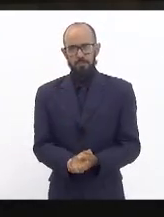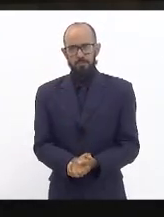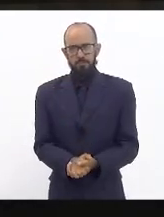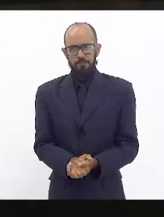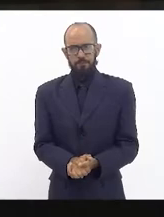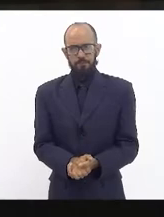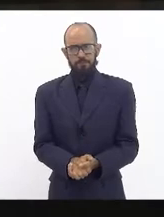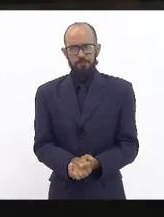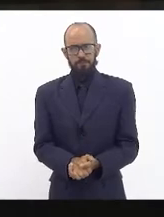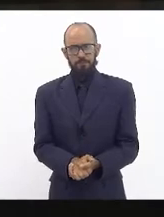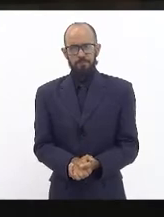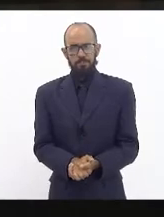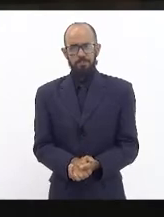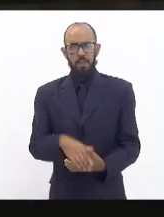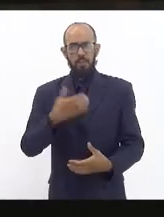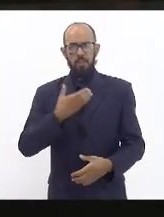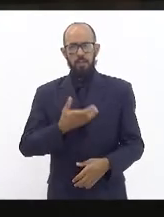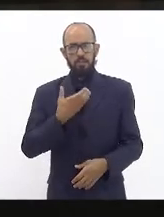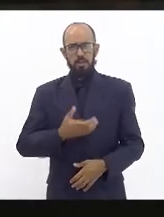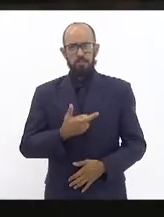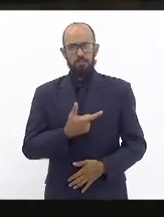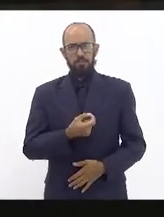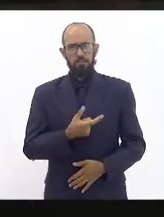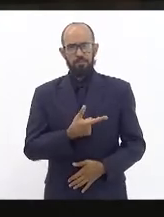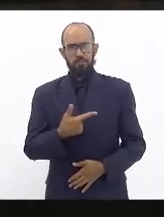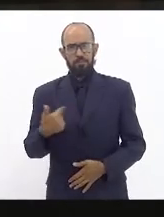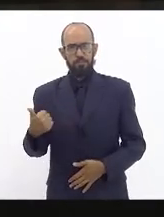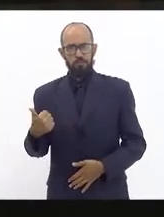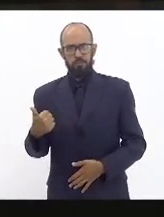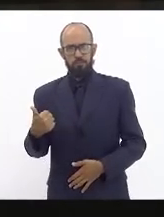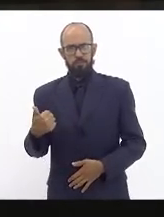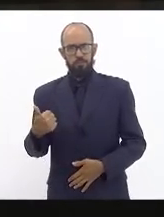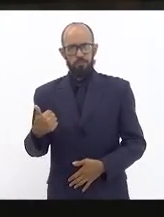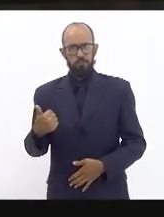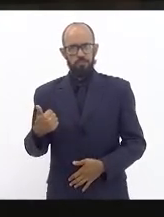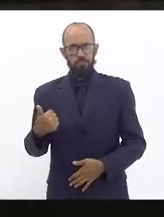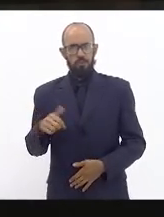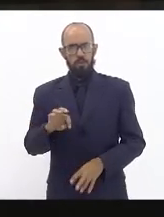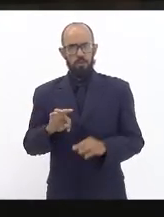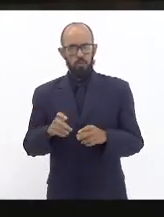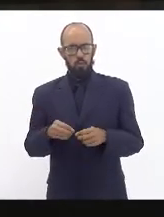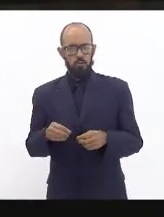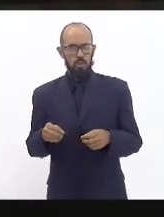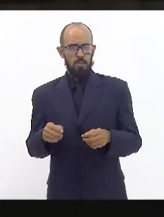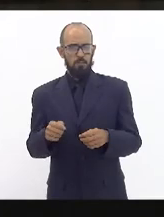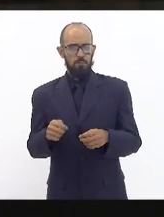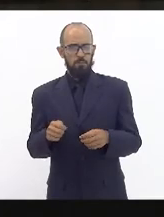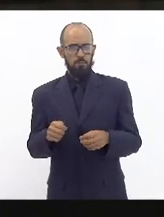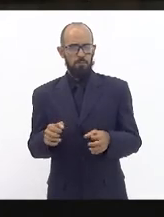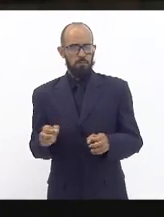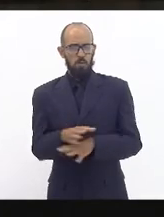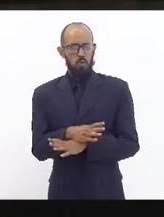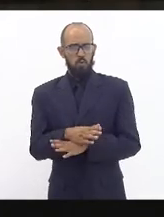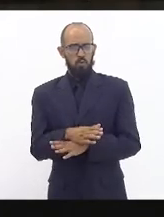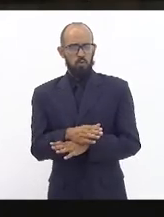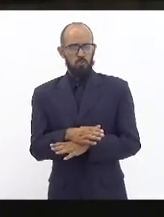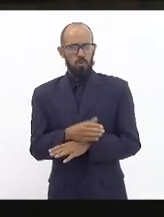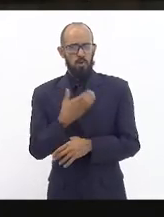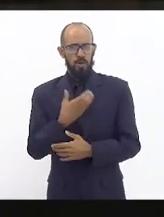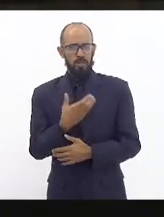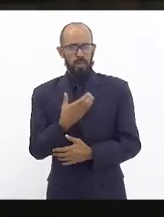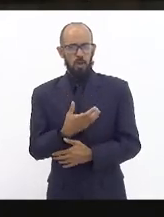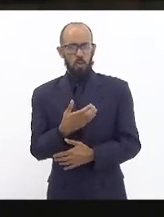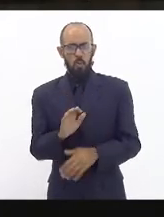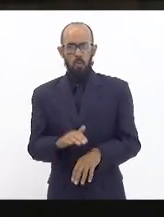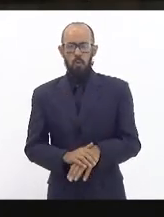aí vamos lá em dezembro de 2021 estamos nos preparando já para o Natal o governador do estado do Rio de Janeiro aprova o enquadramento